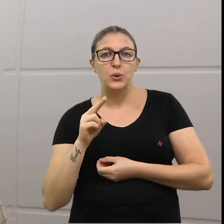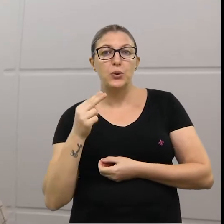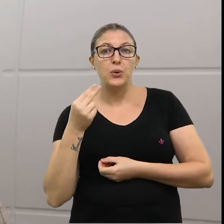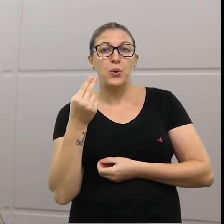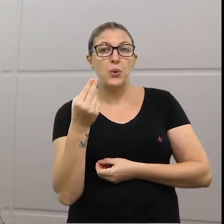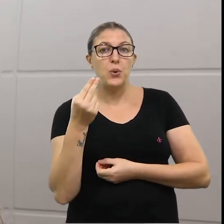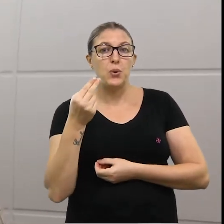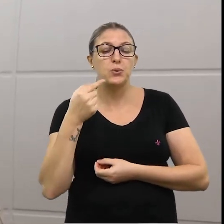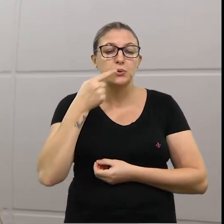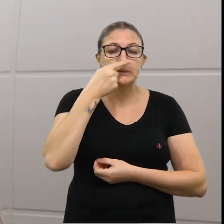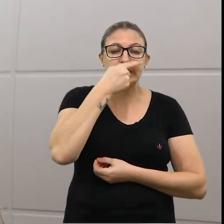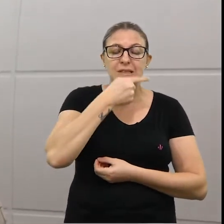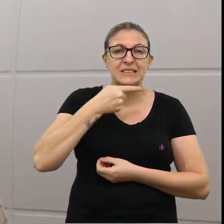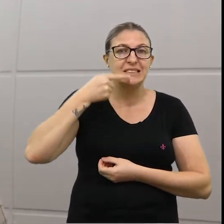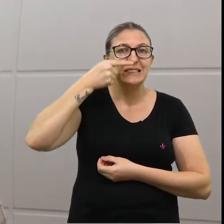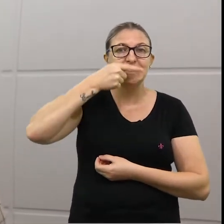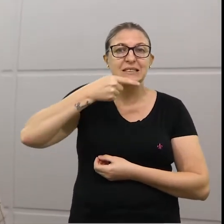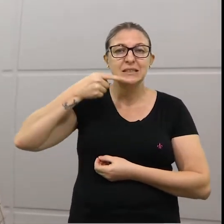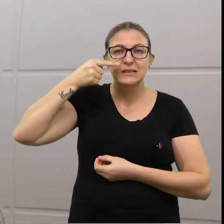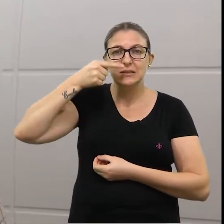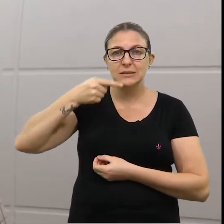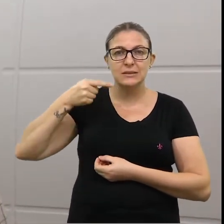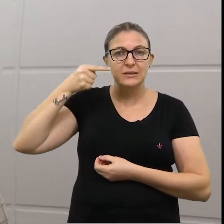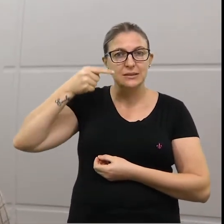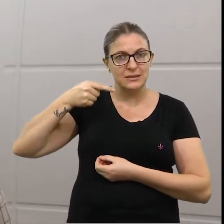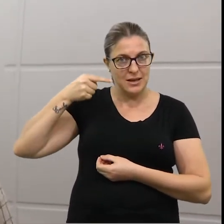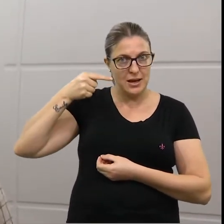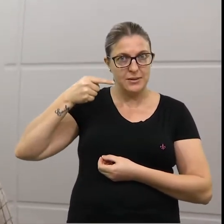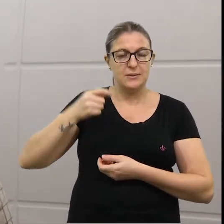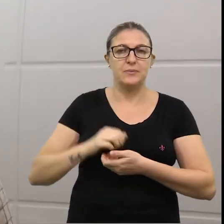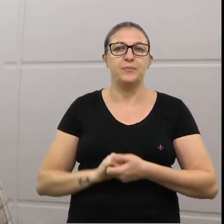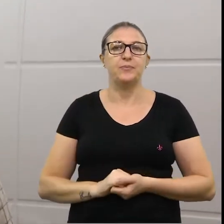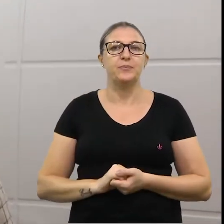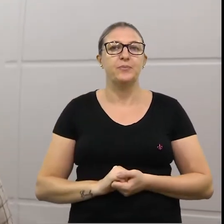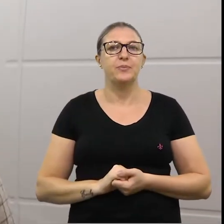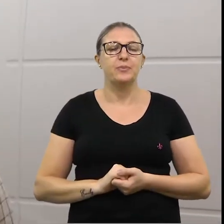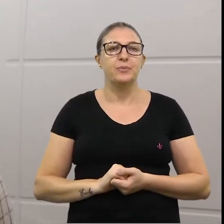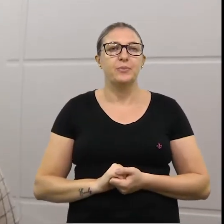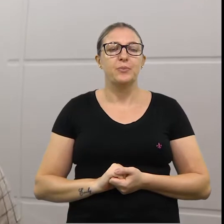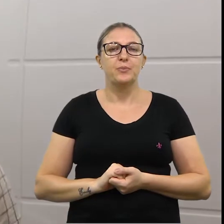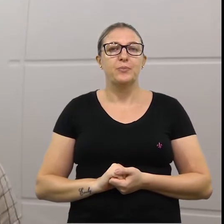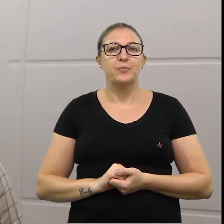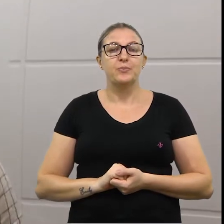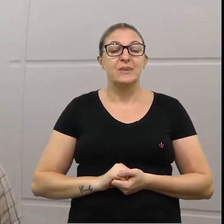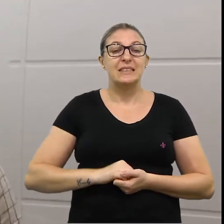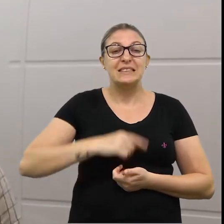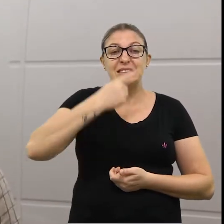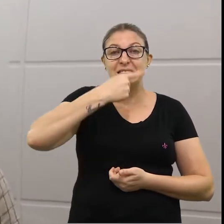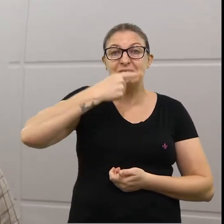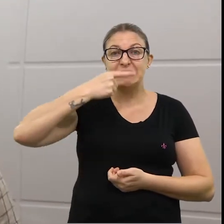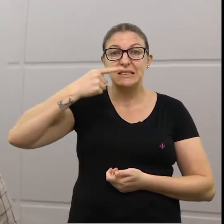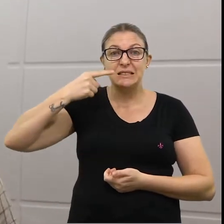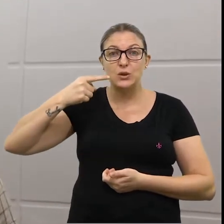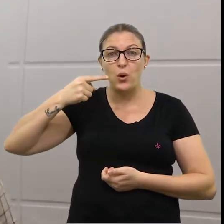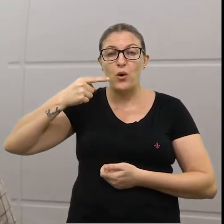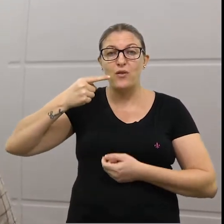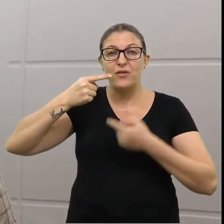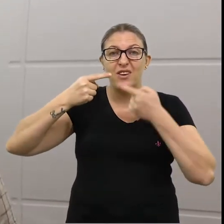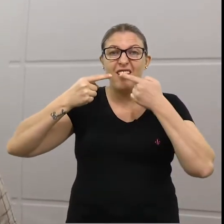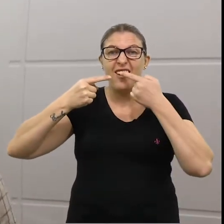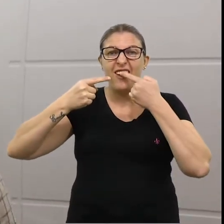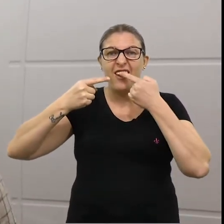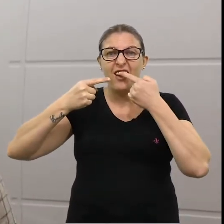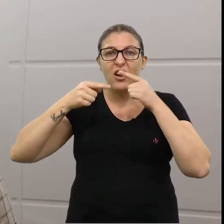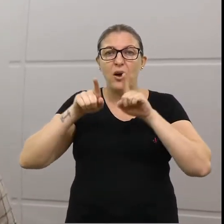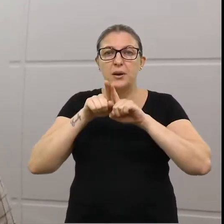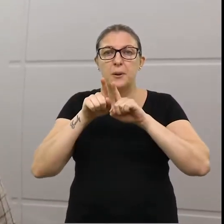gengiva para fora do dente, ou até mesmo com movimentos circulares. Escove tanto a superfície